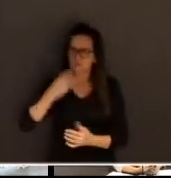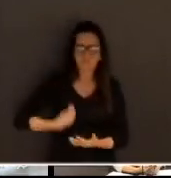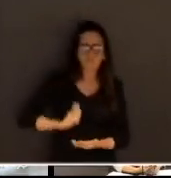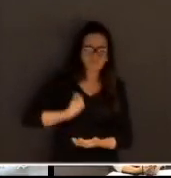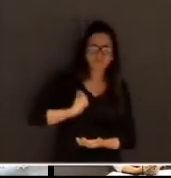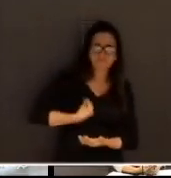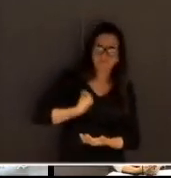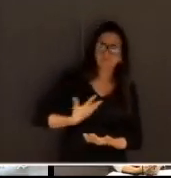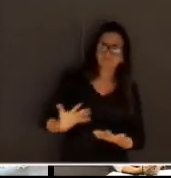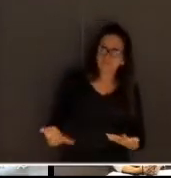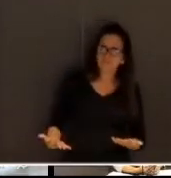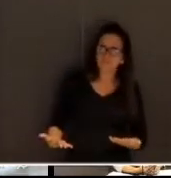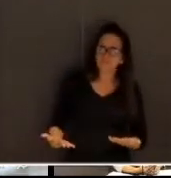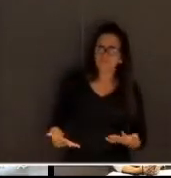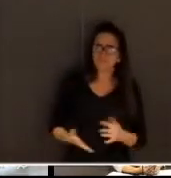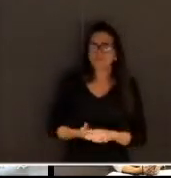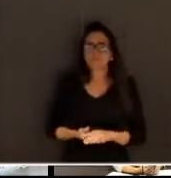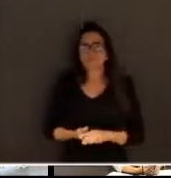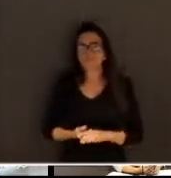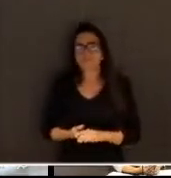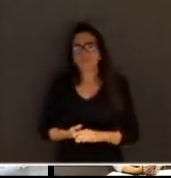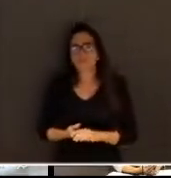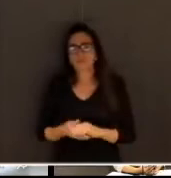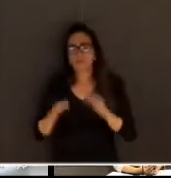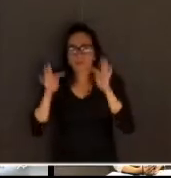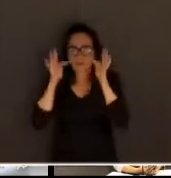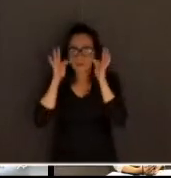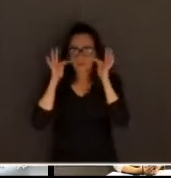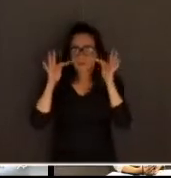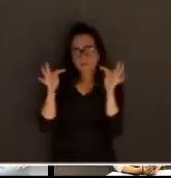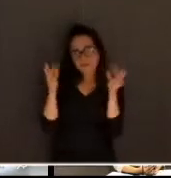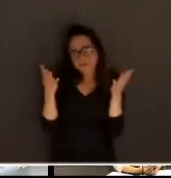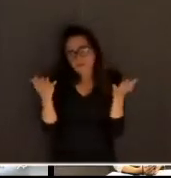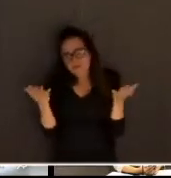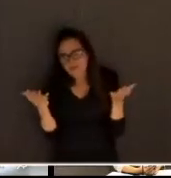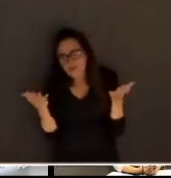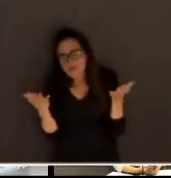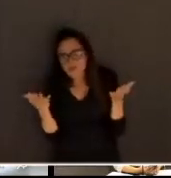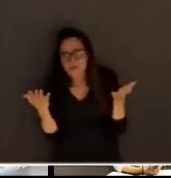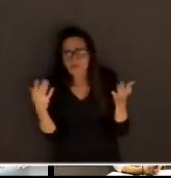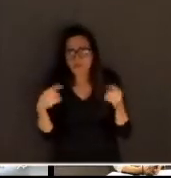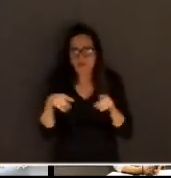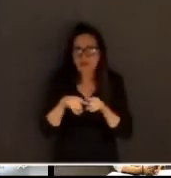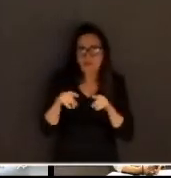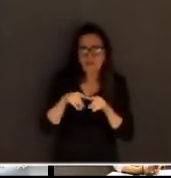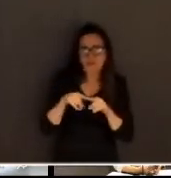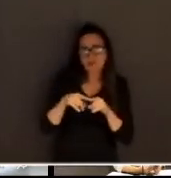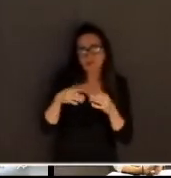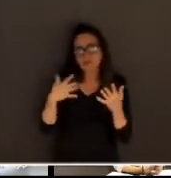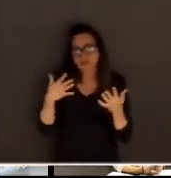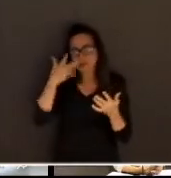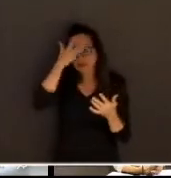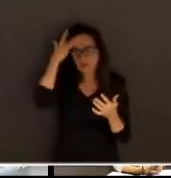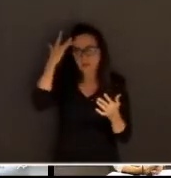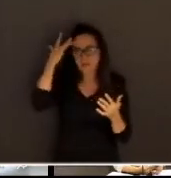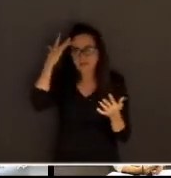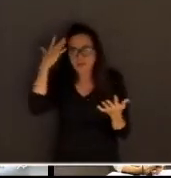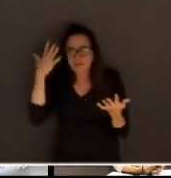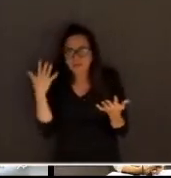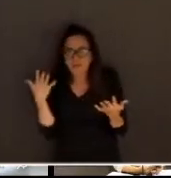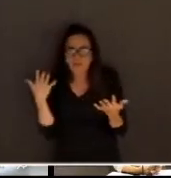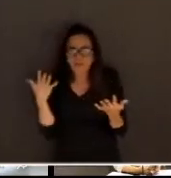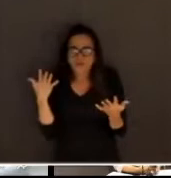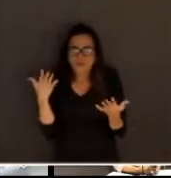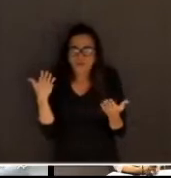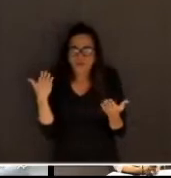do júri, da melhor forma possível. As testemunhas e as vítimas, da mesma forma, eu também não vejo muito, não tenho